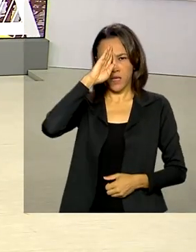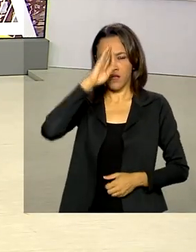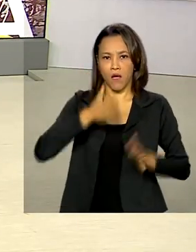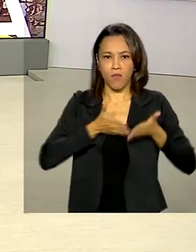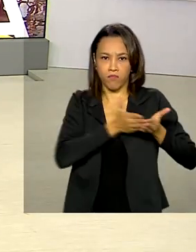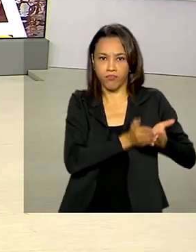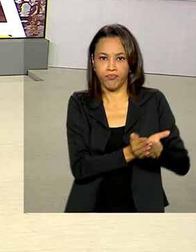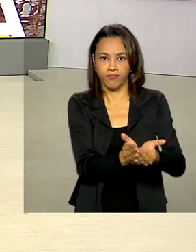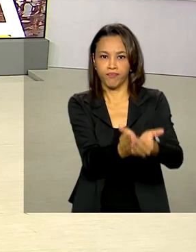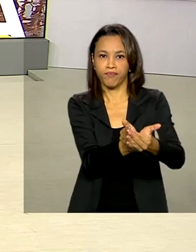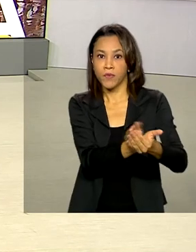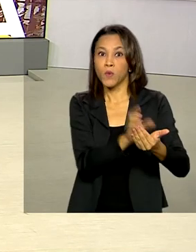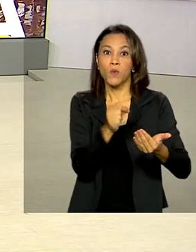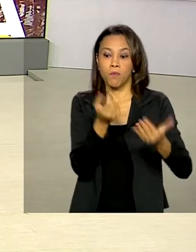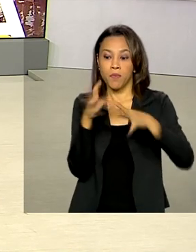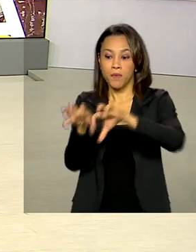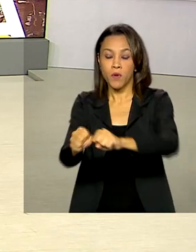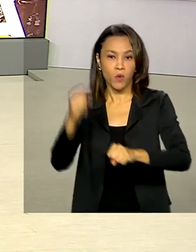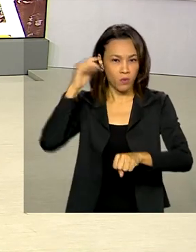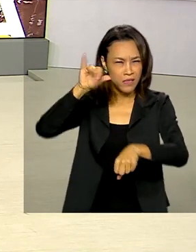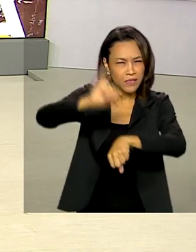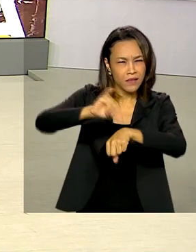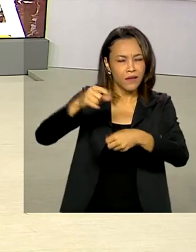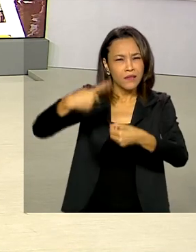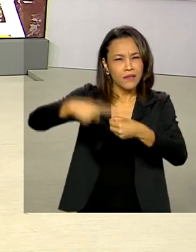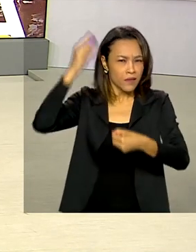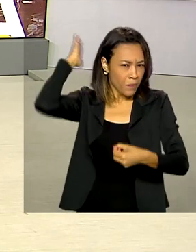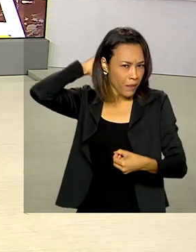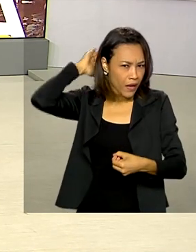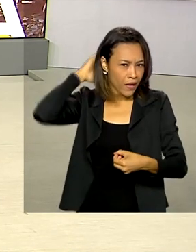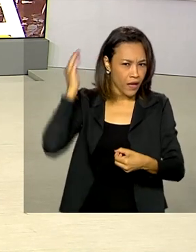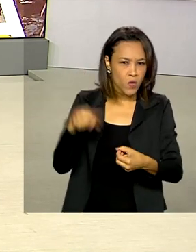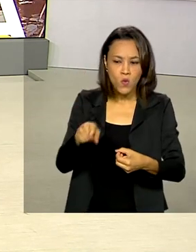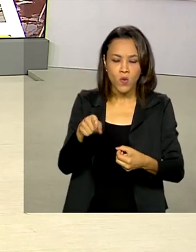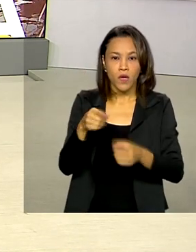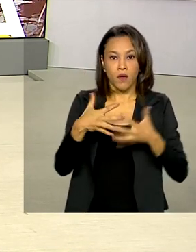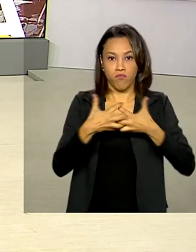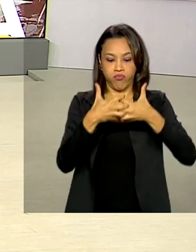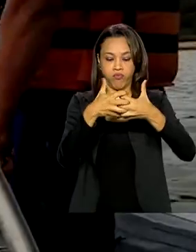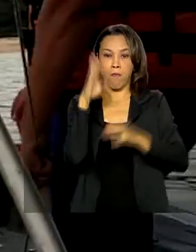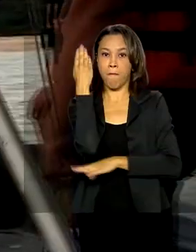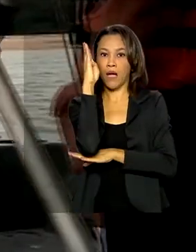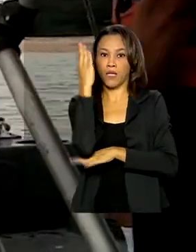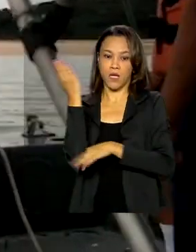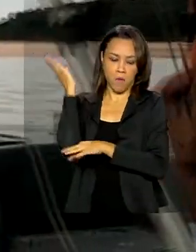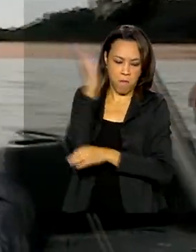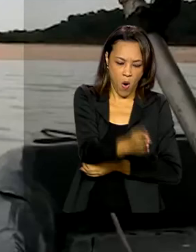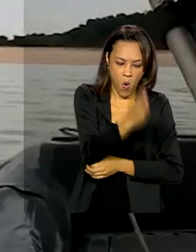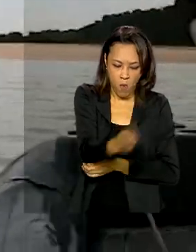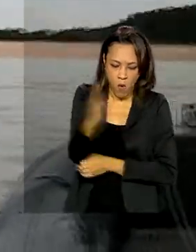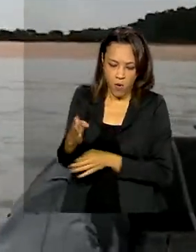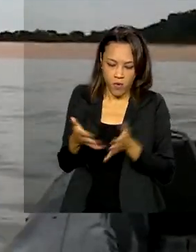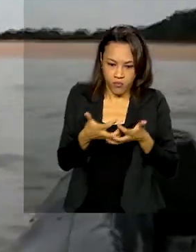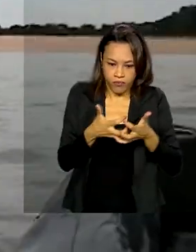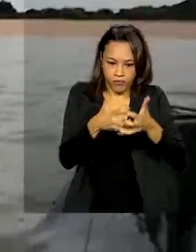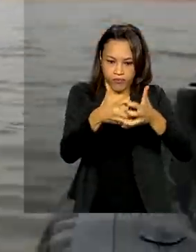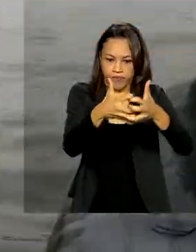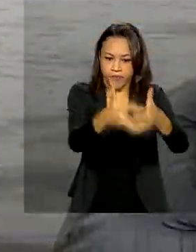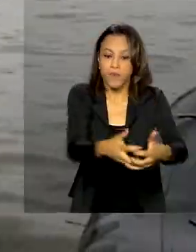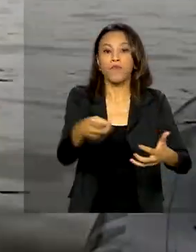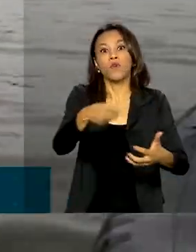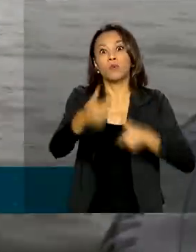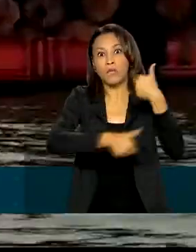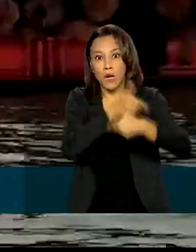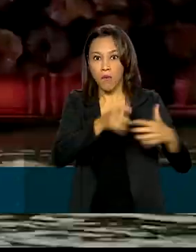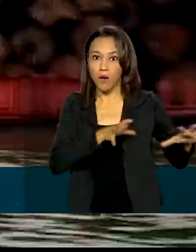apreenderam em Santarém, no Pará, um carregamento irregular de madeira. A apreensão foi feita em uma ação conjunta da